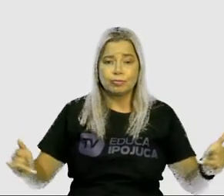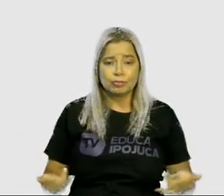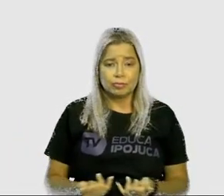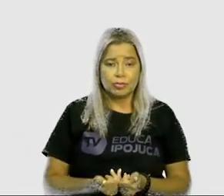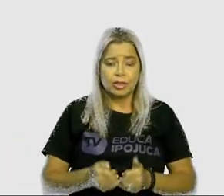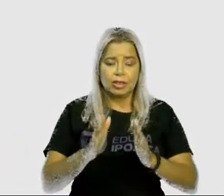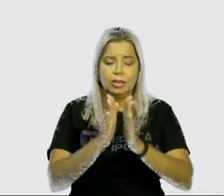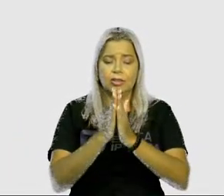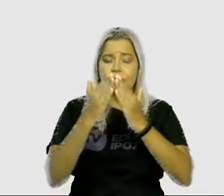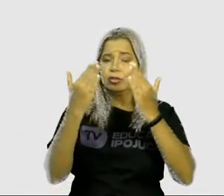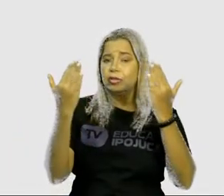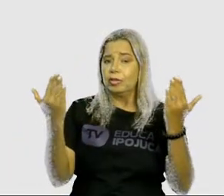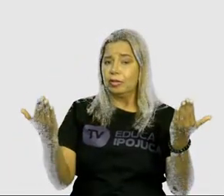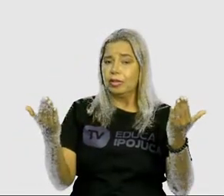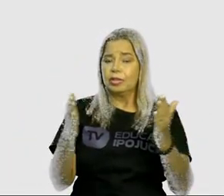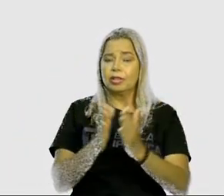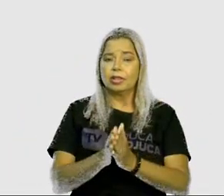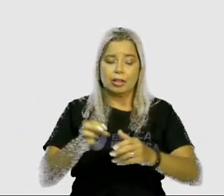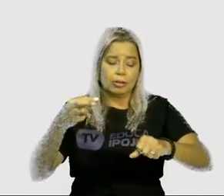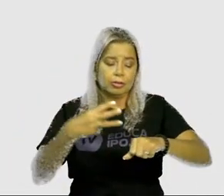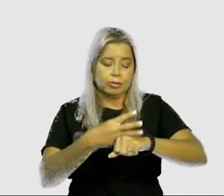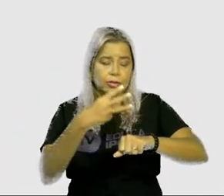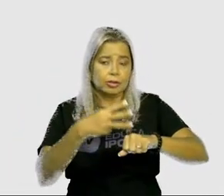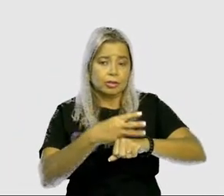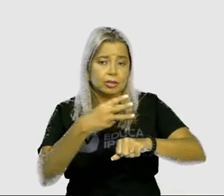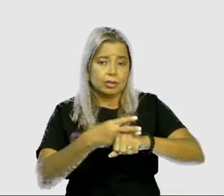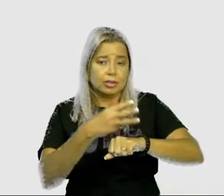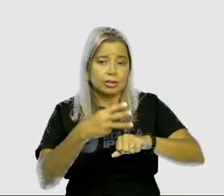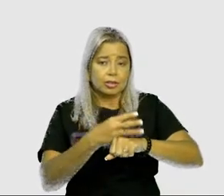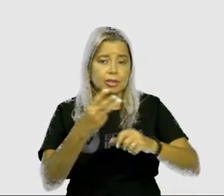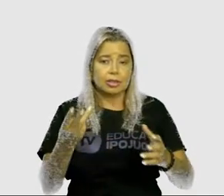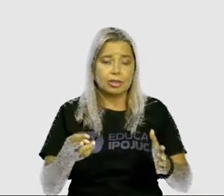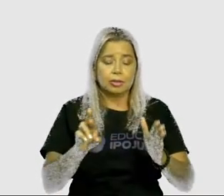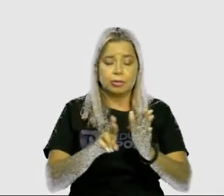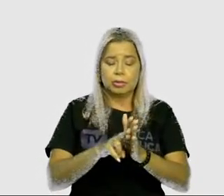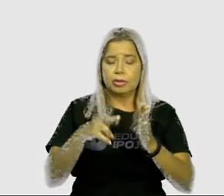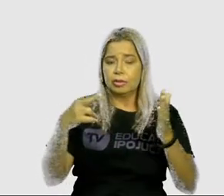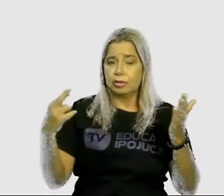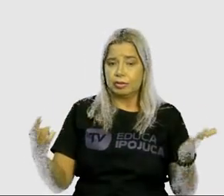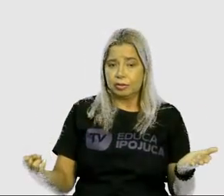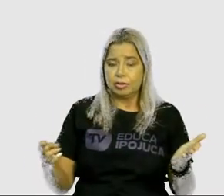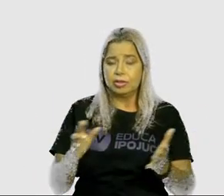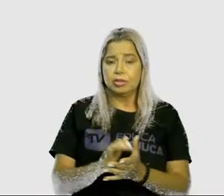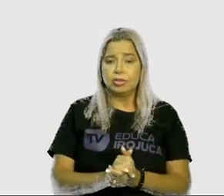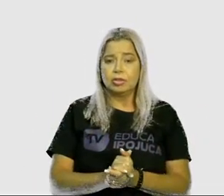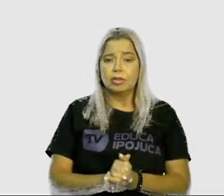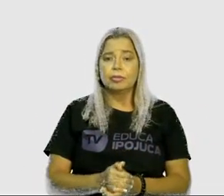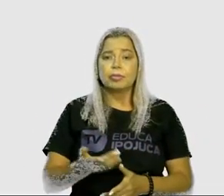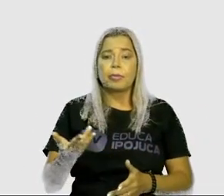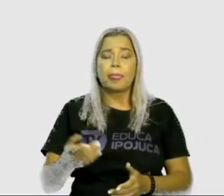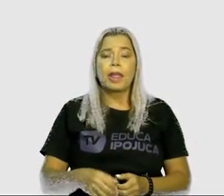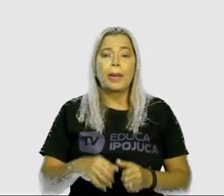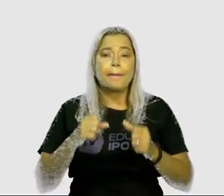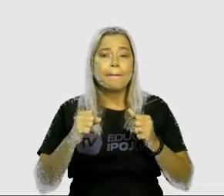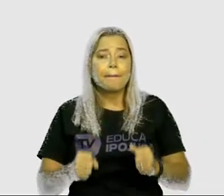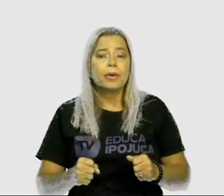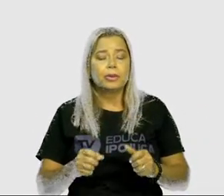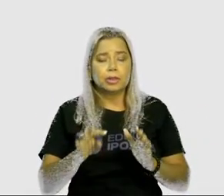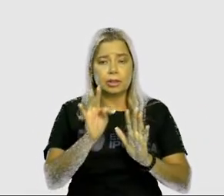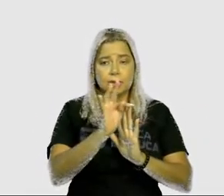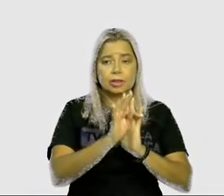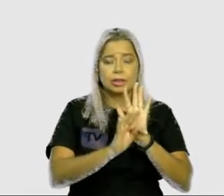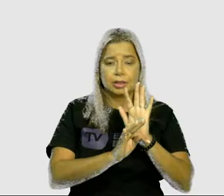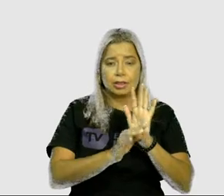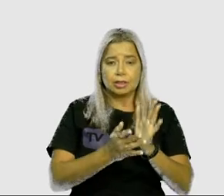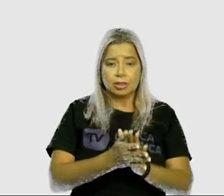jornal, revista ou WhatsApp um texto que seria mais ou menos assim. Uma dica que tem aqui.